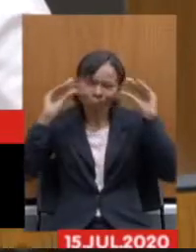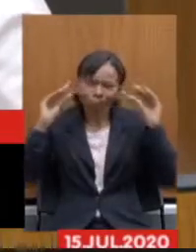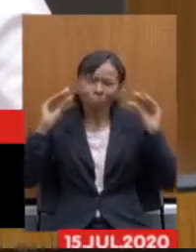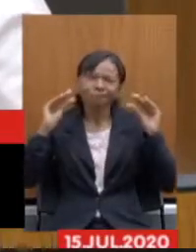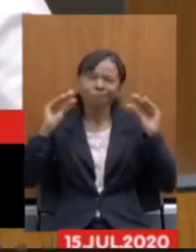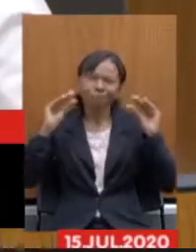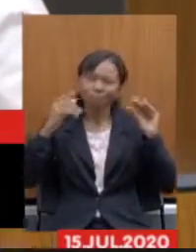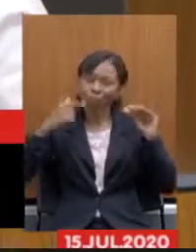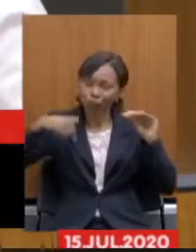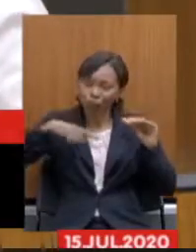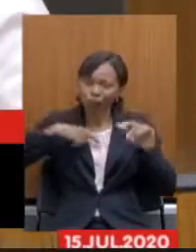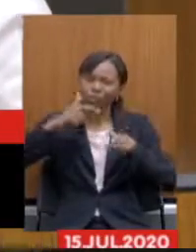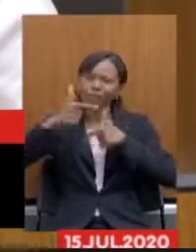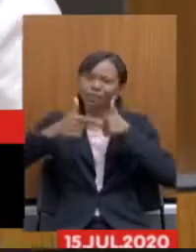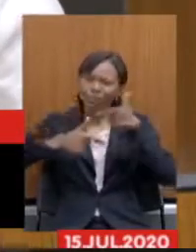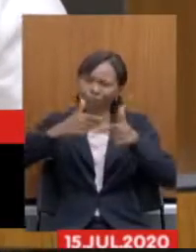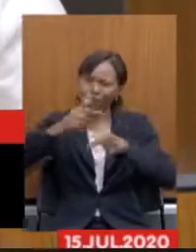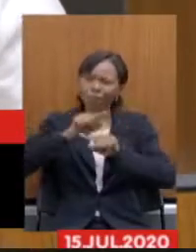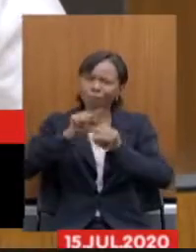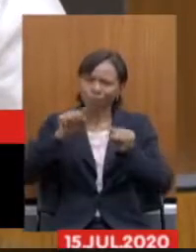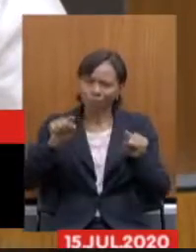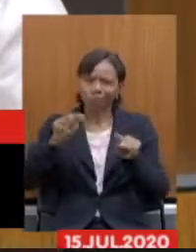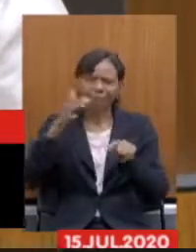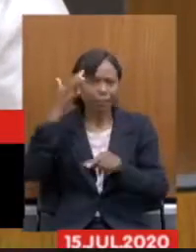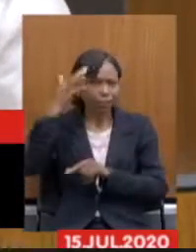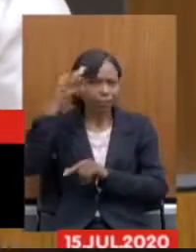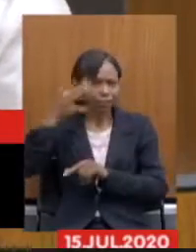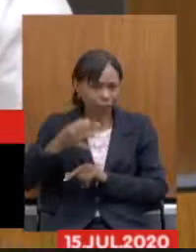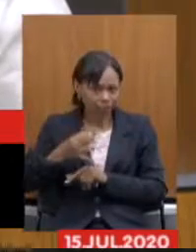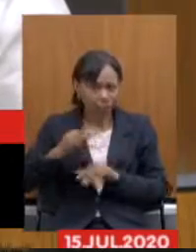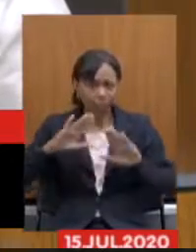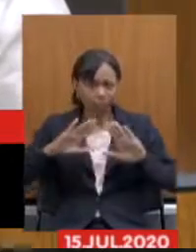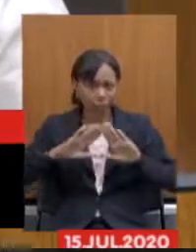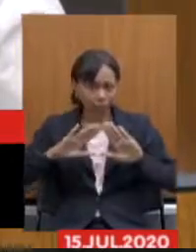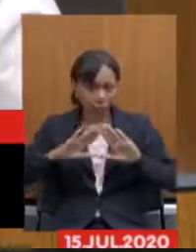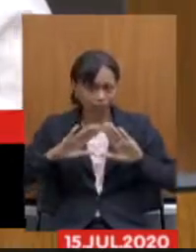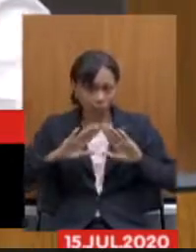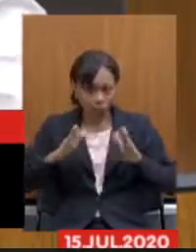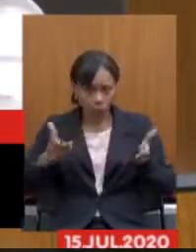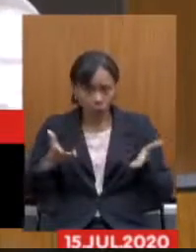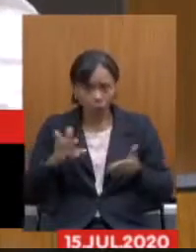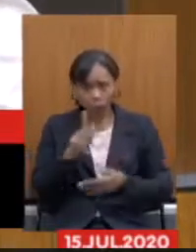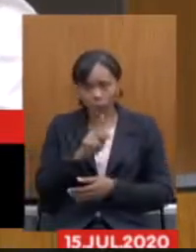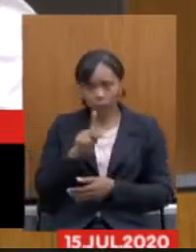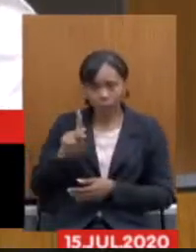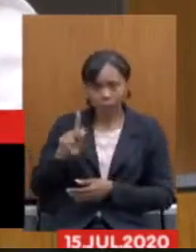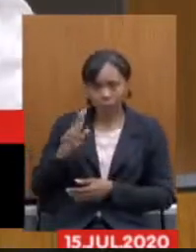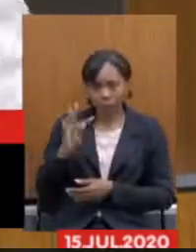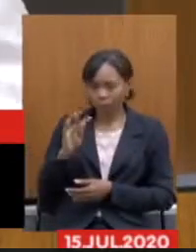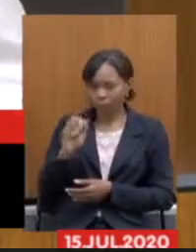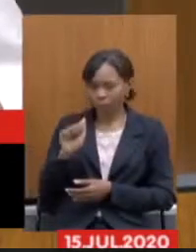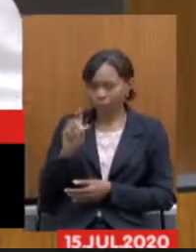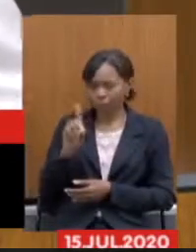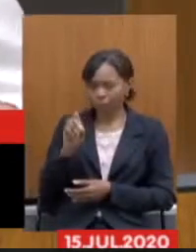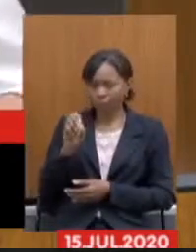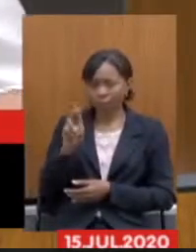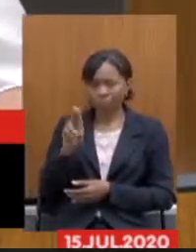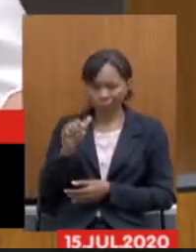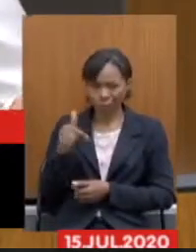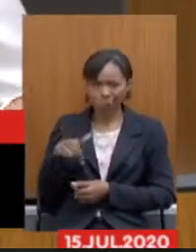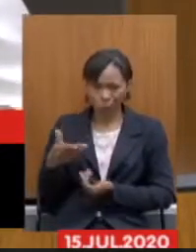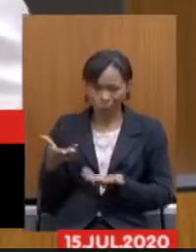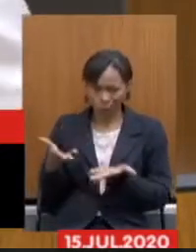trabalhando por vocês e eu tenho certeza que essa casa legislativa hoje aqui presidida pelo deputado Tadeu não